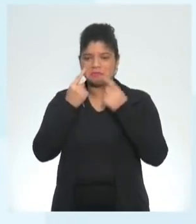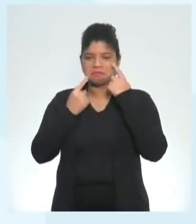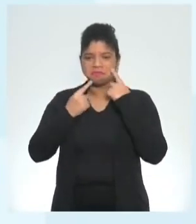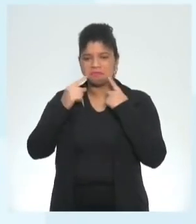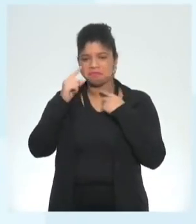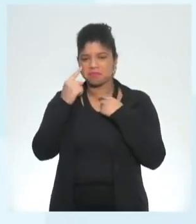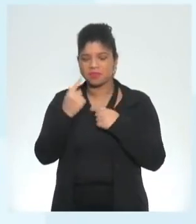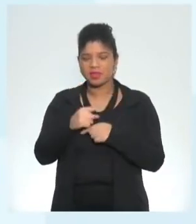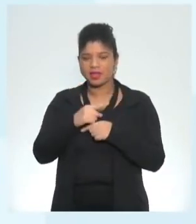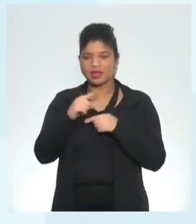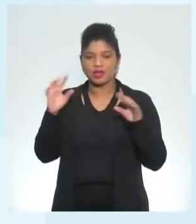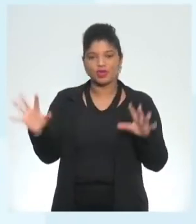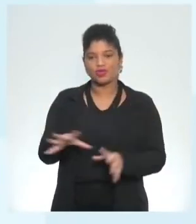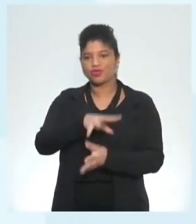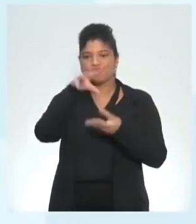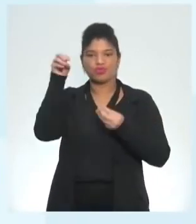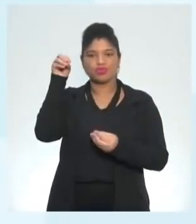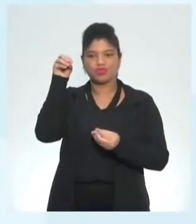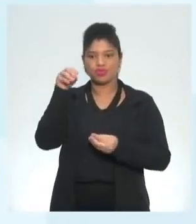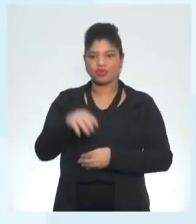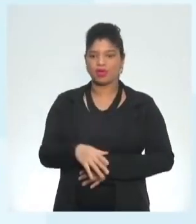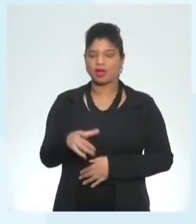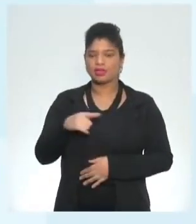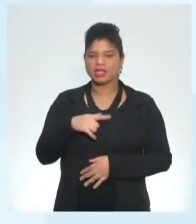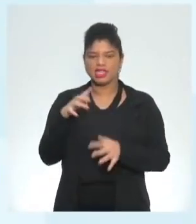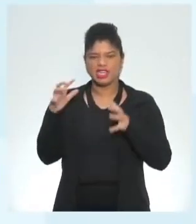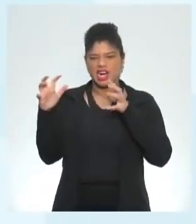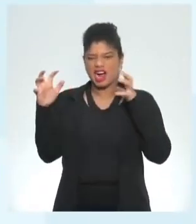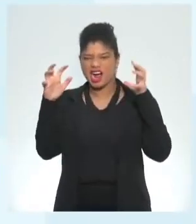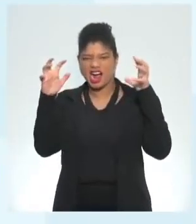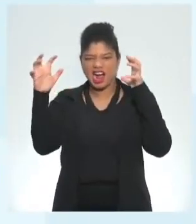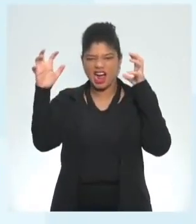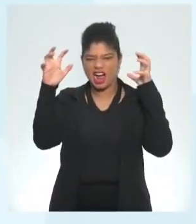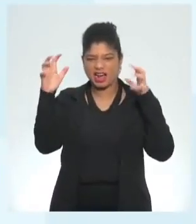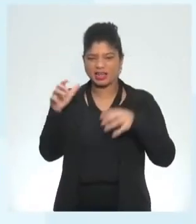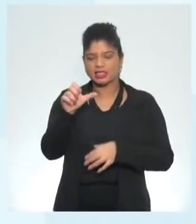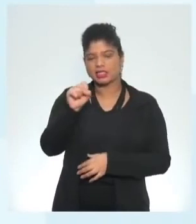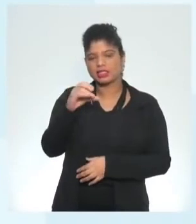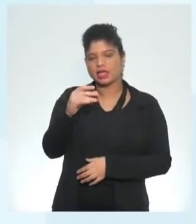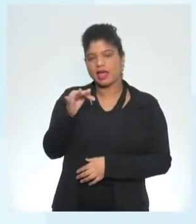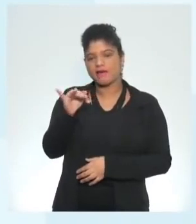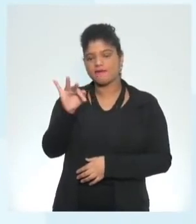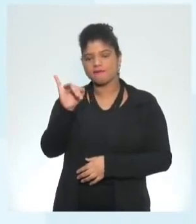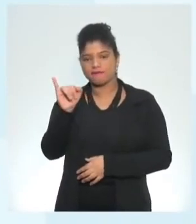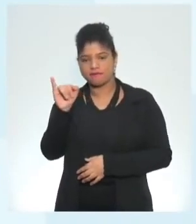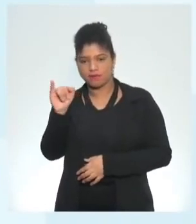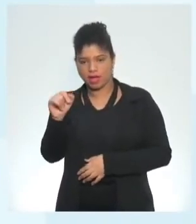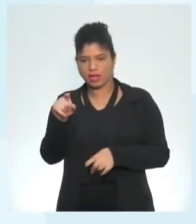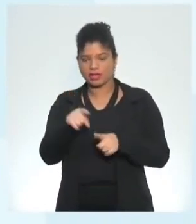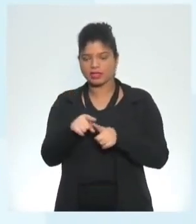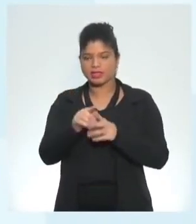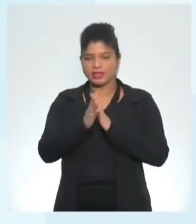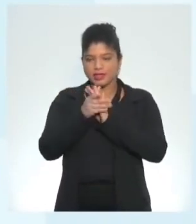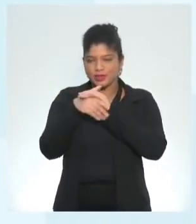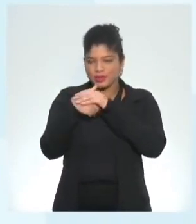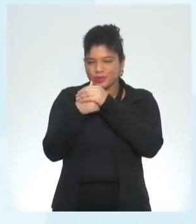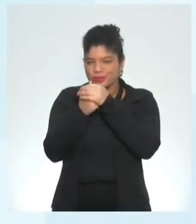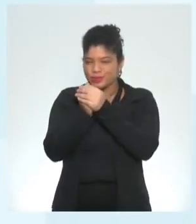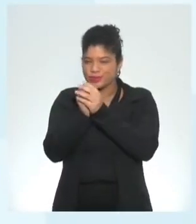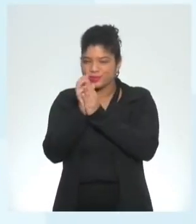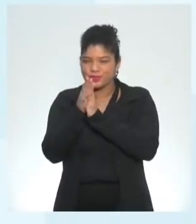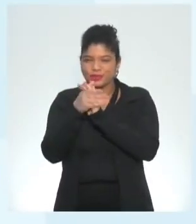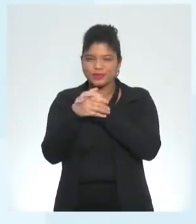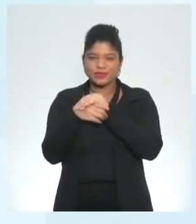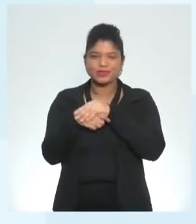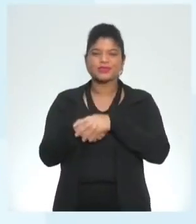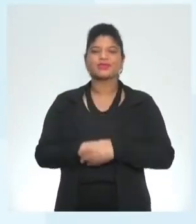fantasy fantasy fantasy horror horror sci-fi sci-fi thriller thriller ok